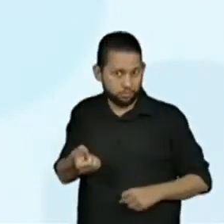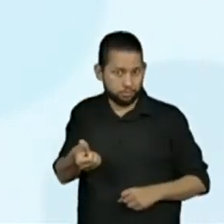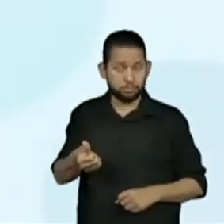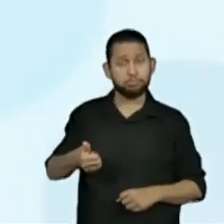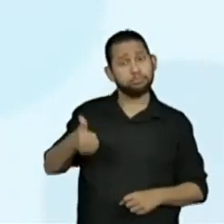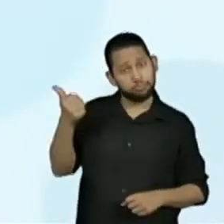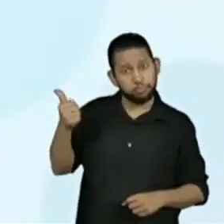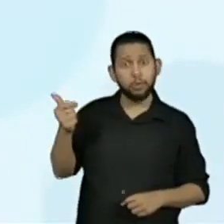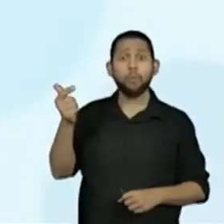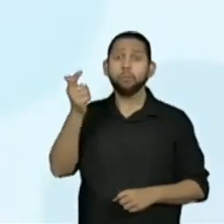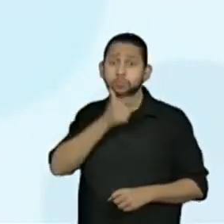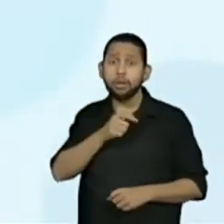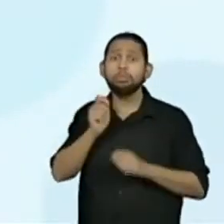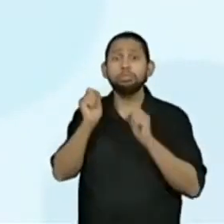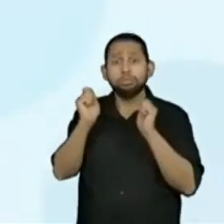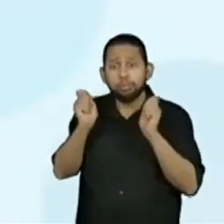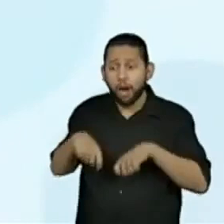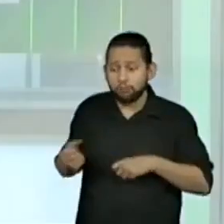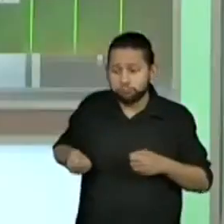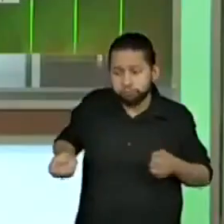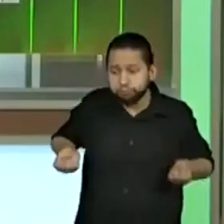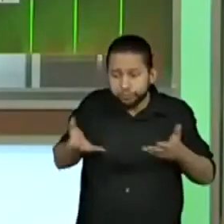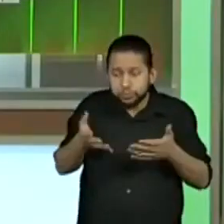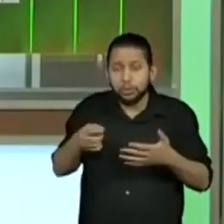5 possibilidades de pontuar.